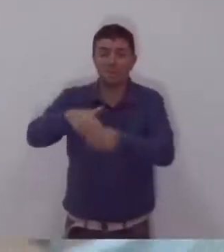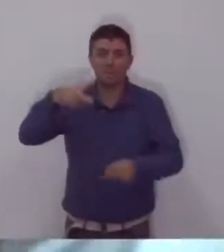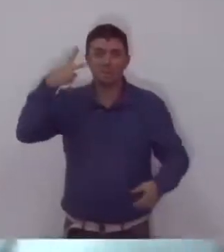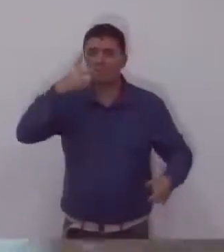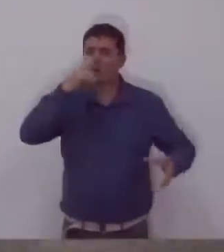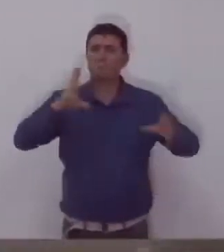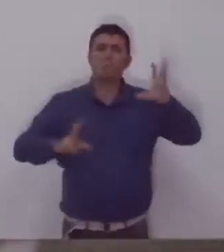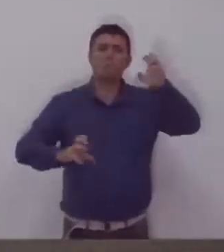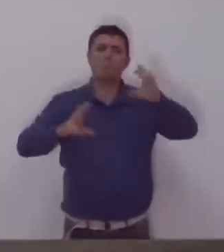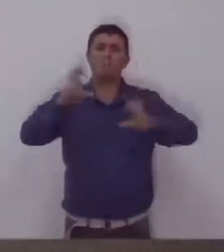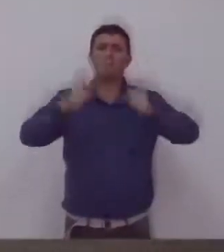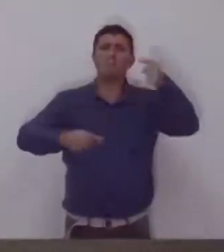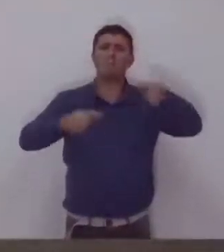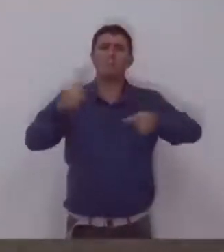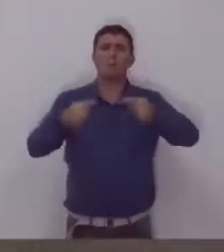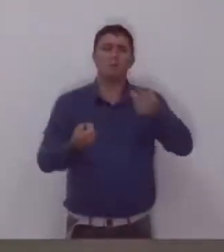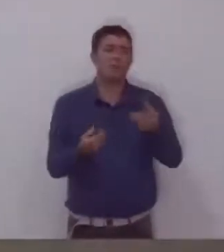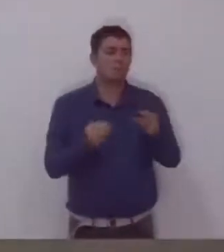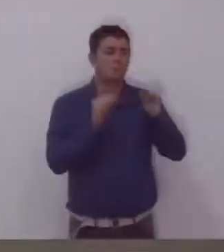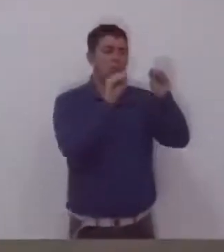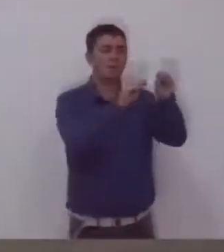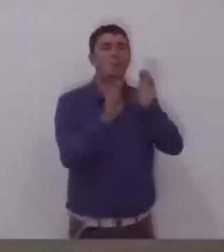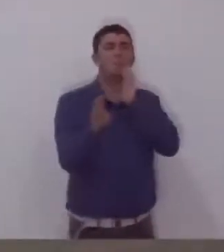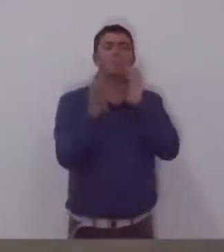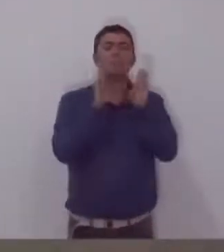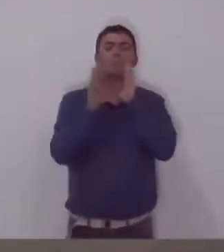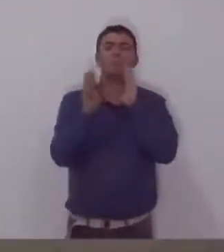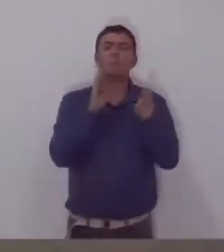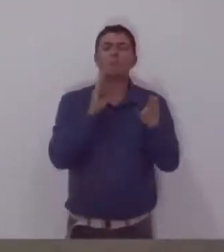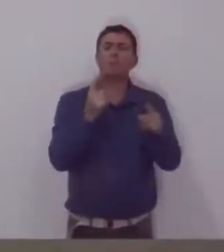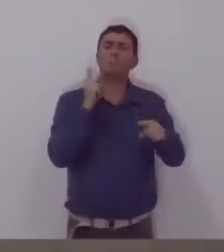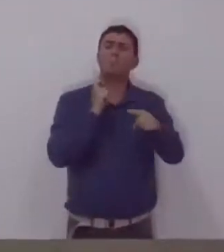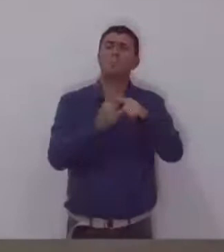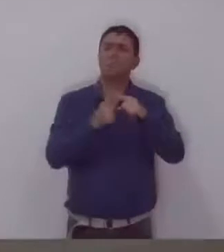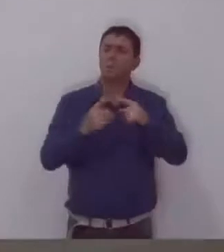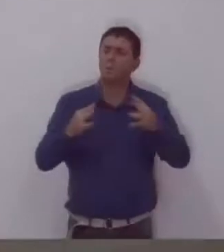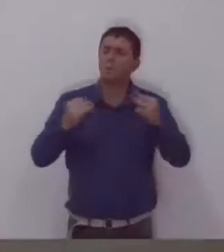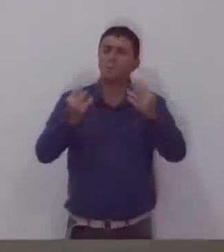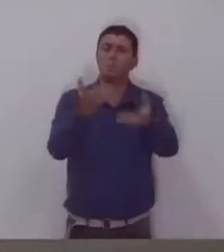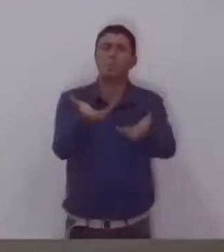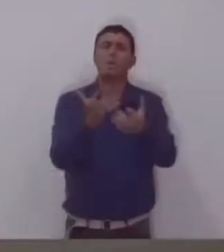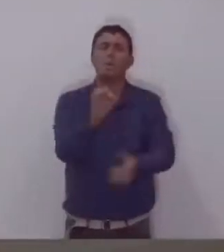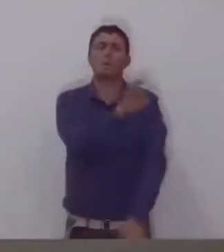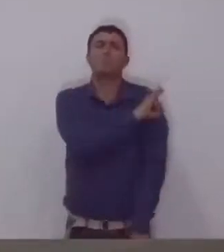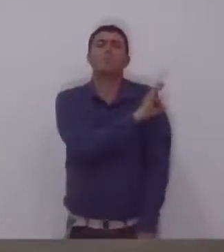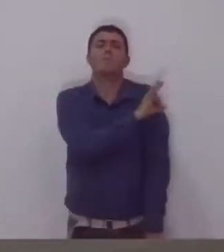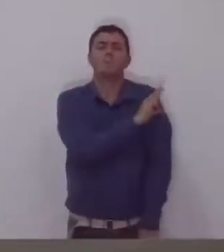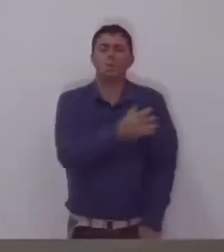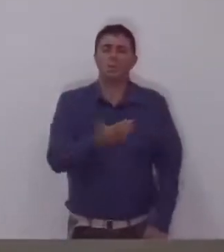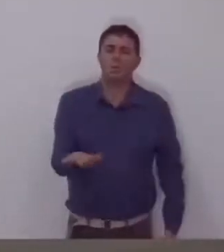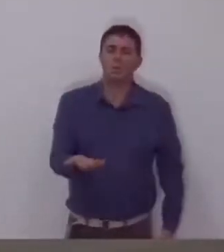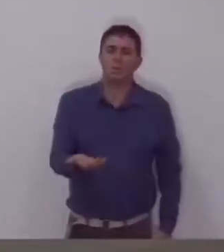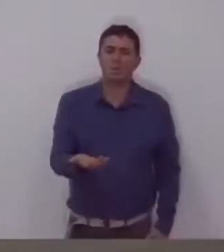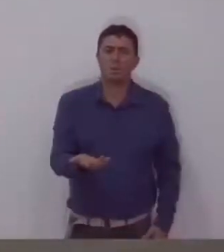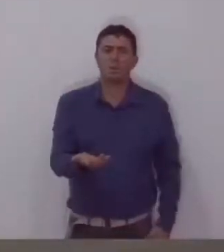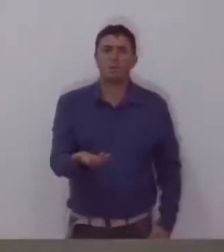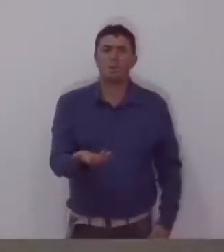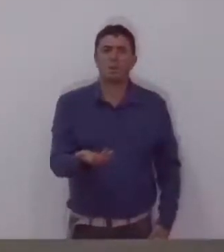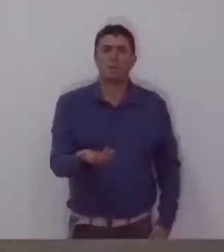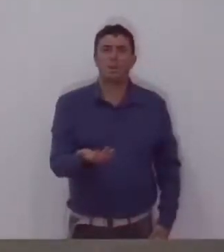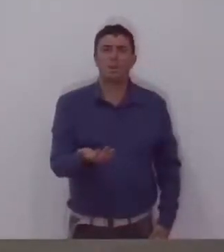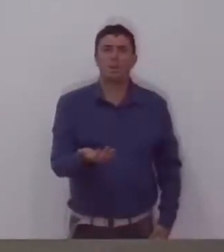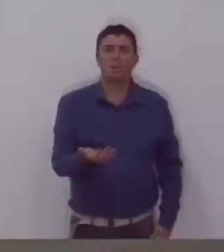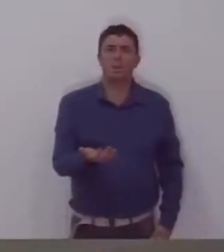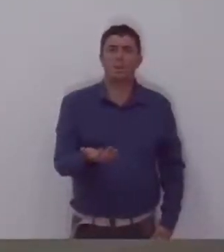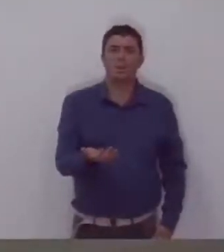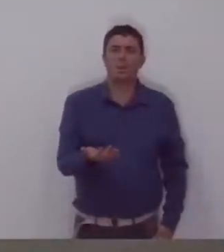pessoal realmente coloca lá na rede social com razão, por que todo mundo quer ser prefeito? Caramba! Ninguém brigando para ser presidente